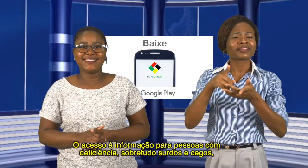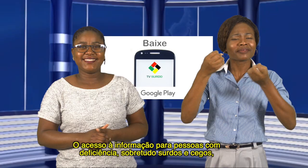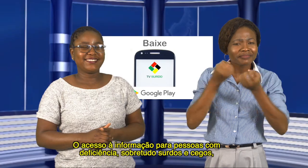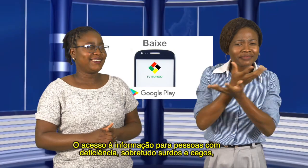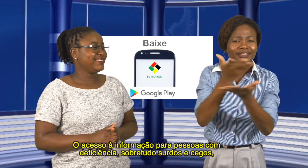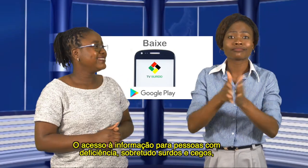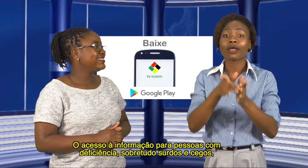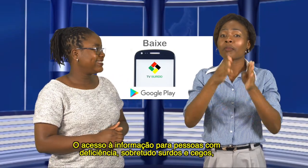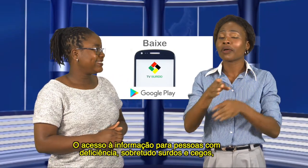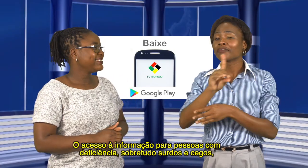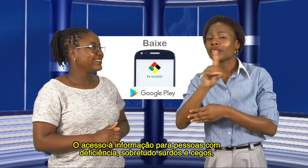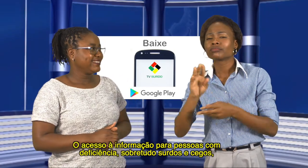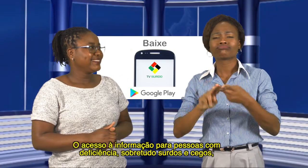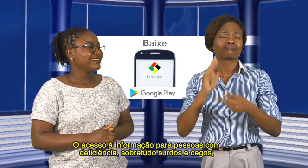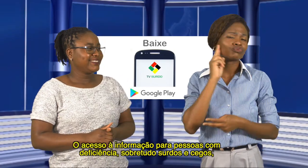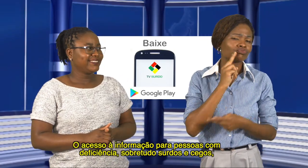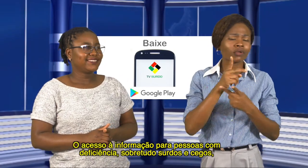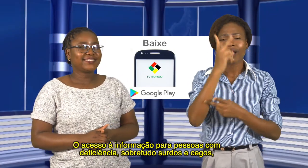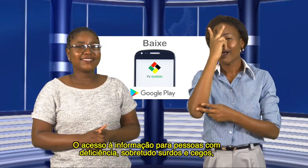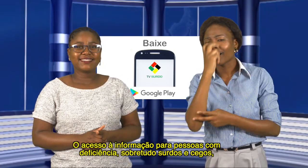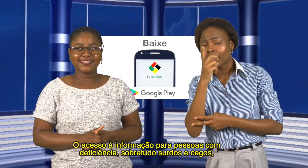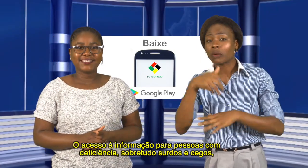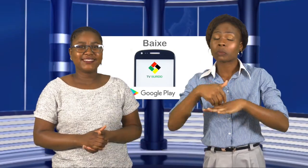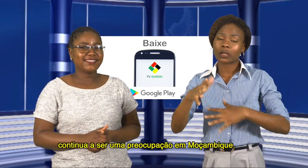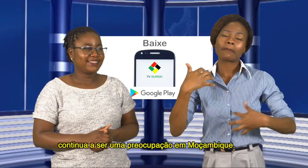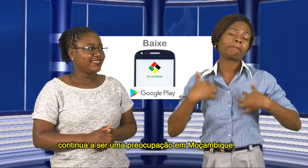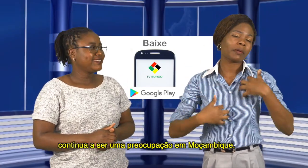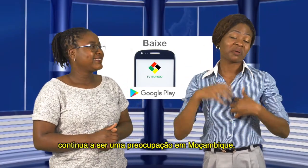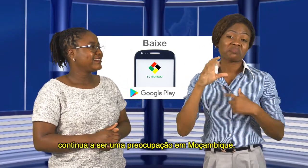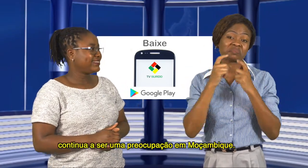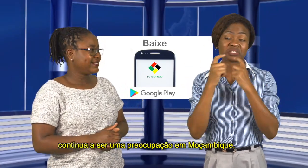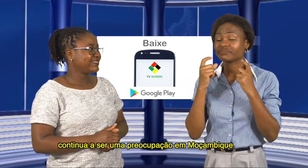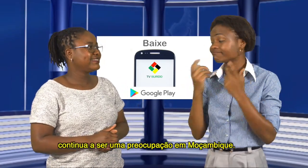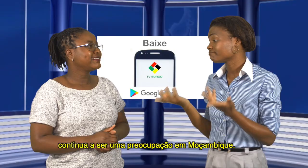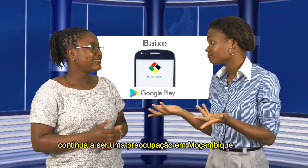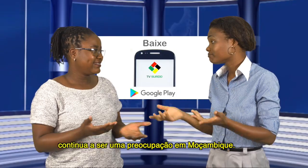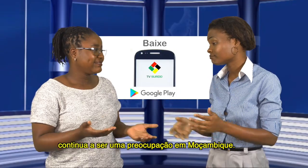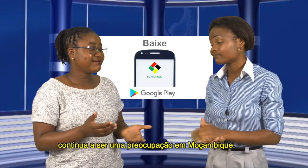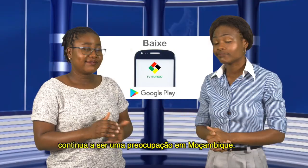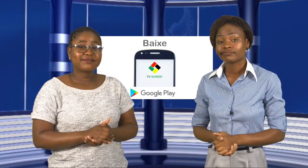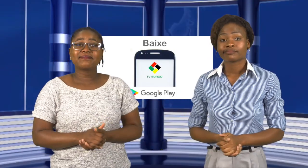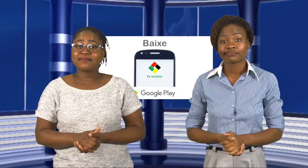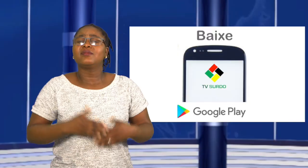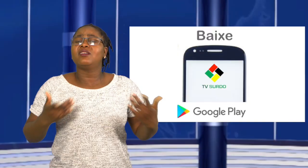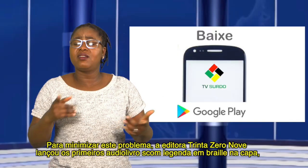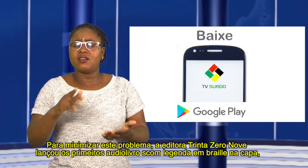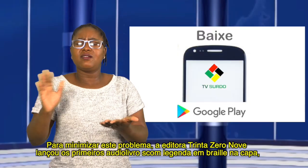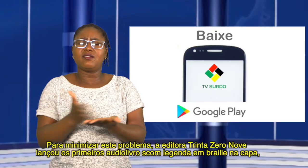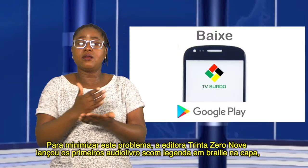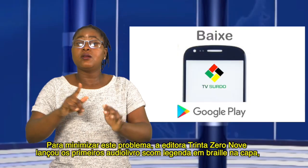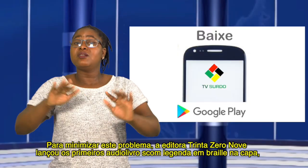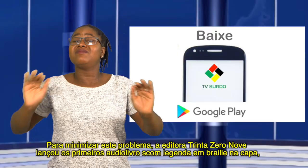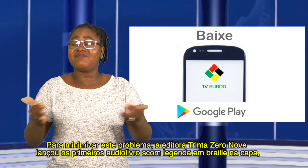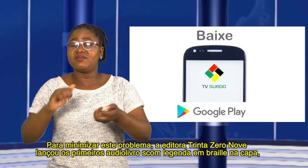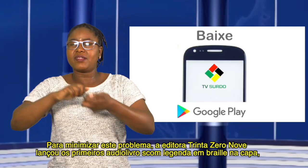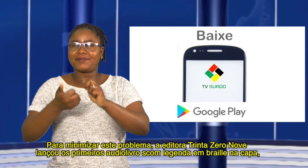pessoas com deficiência, sobretudo surdos e cegos, continua a ser uma preocupação em Moçambique. Para minimizar